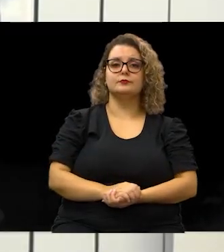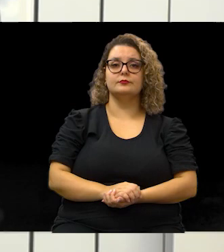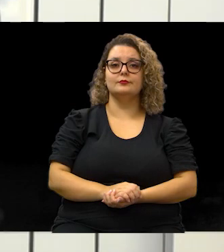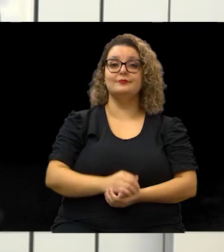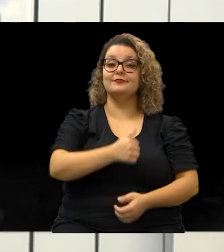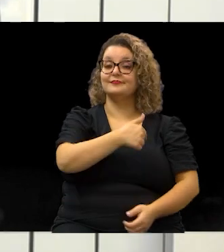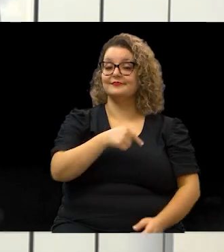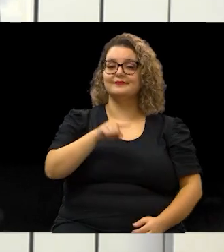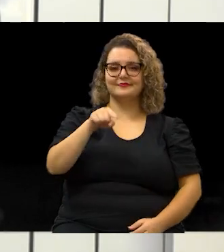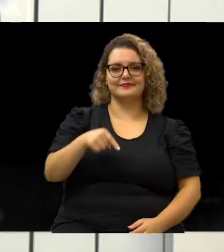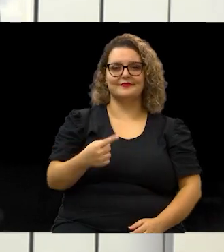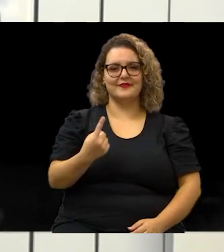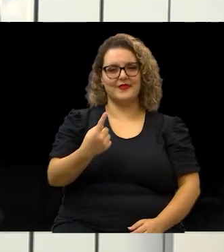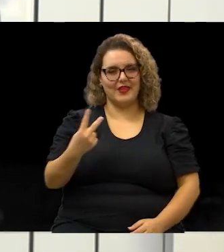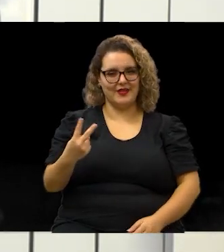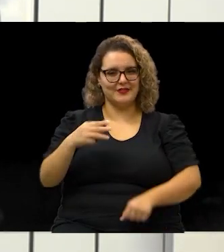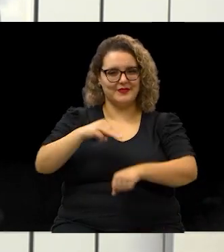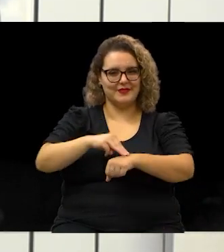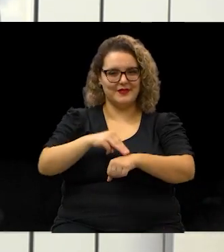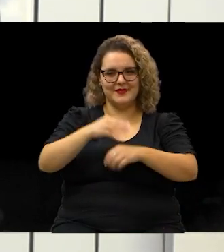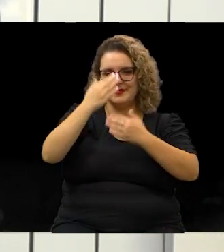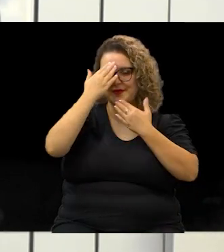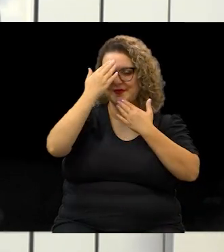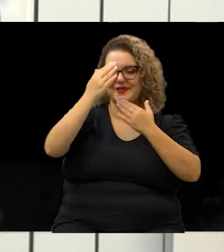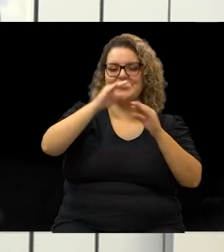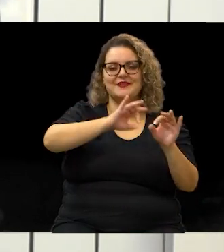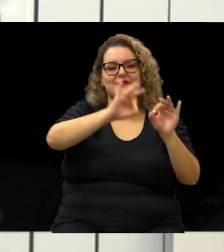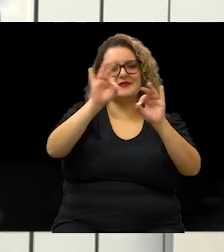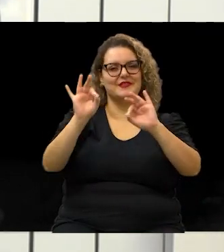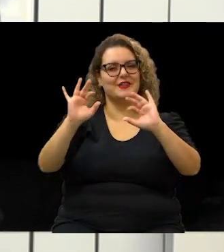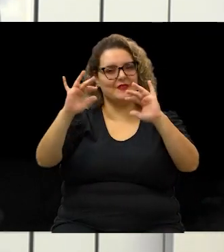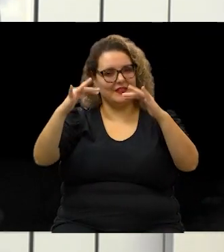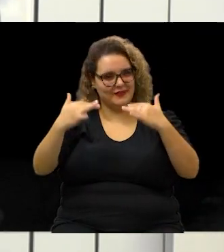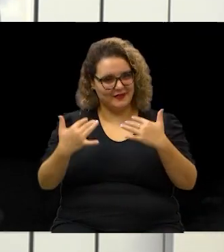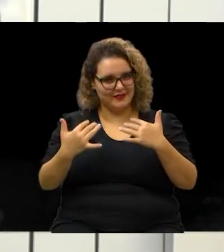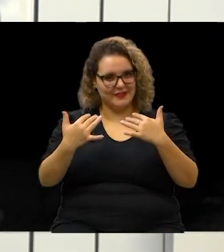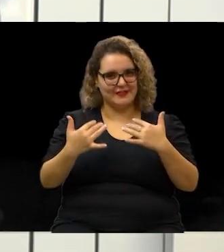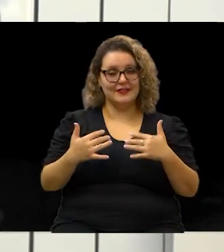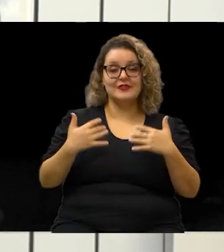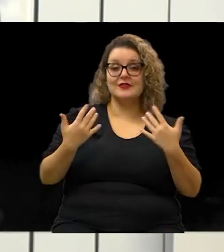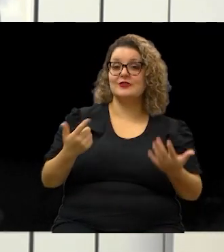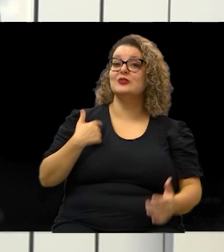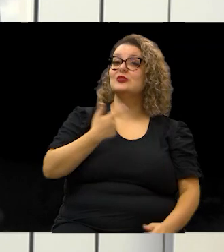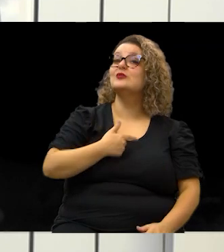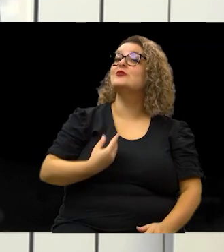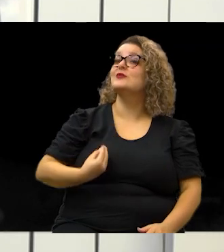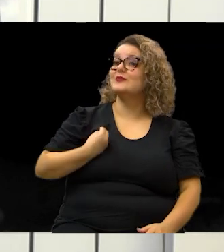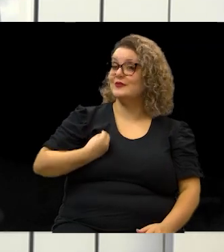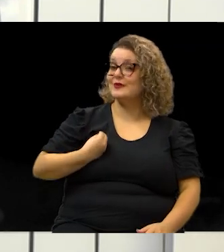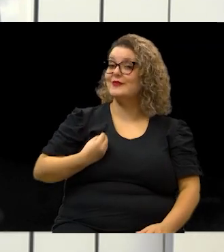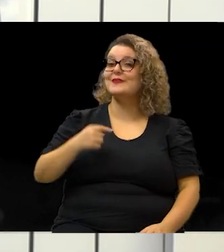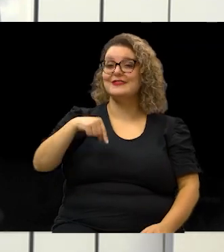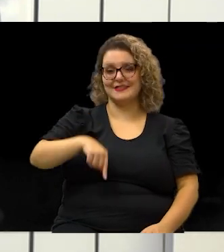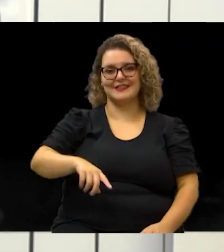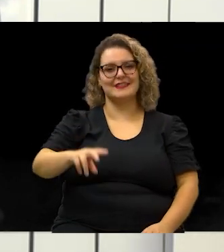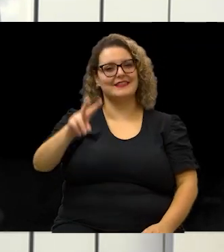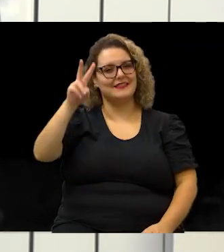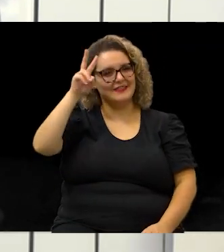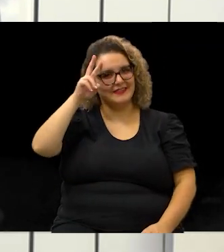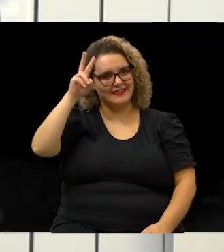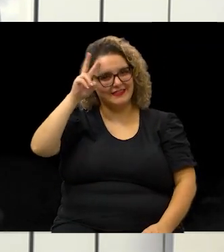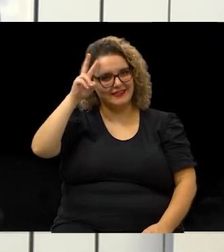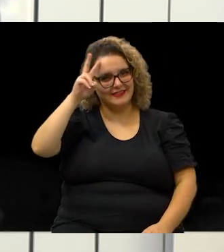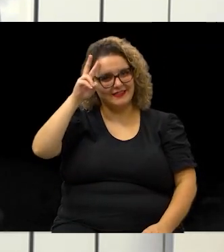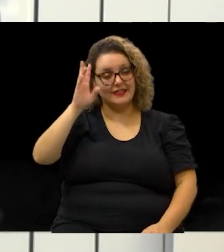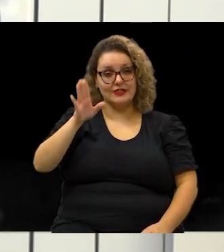Meio dia, mais 12 minutos. Muito obrigado pela sua companhia, pela sua audiência. Estamos ao vivo nesta segunda-feira.